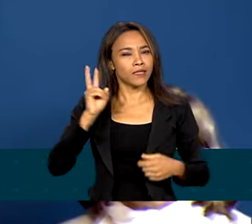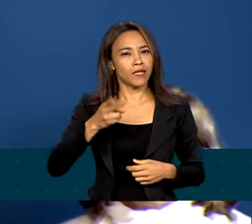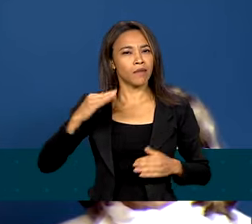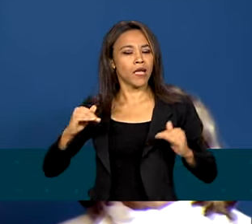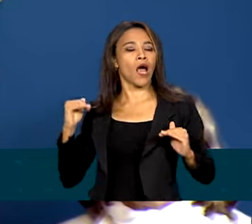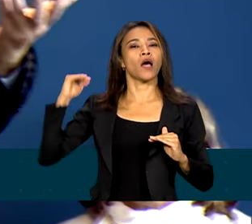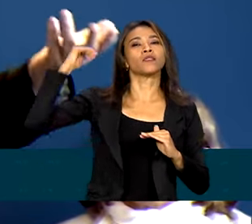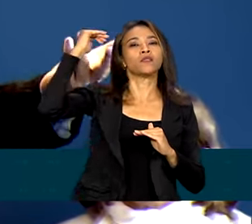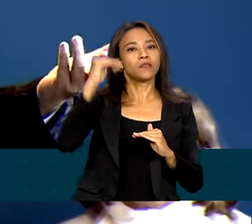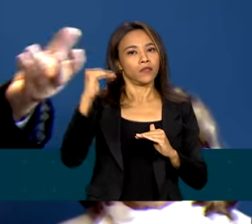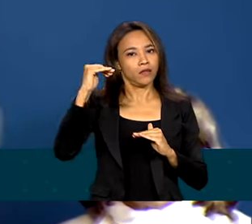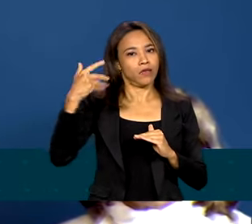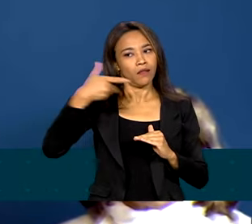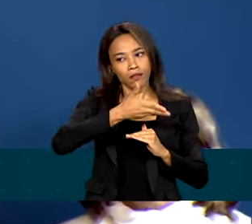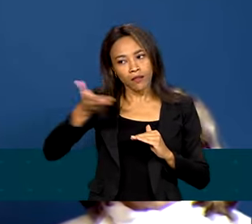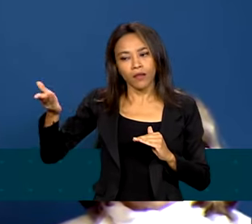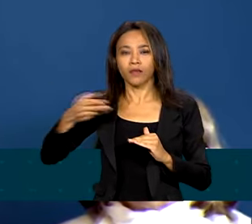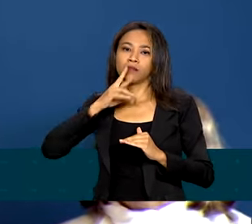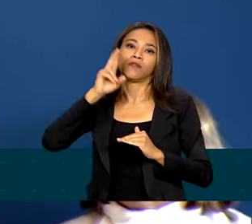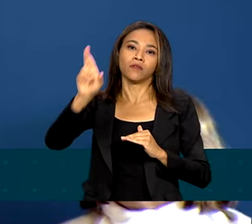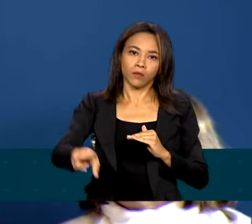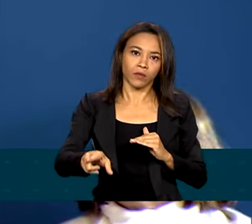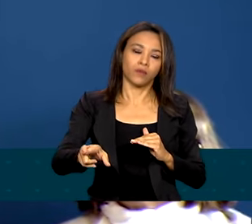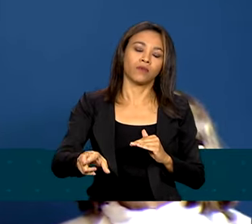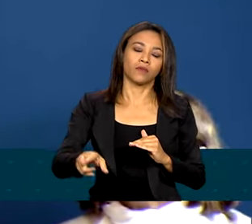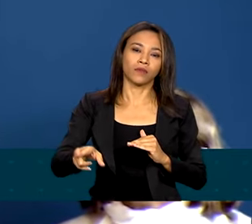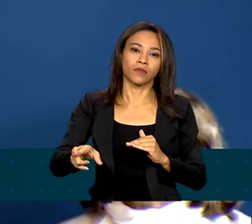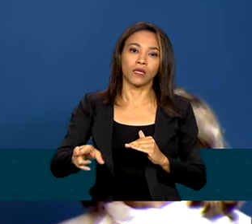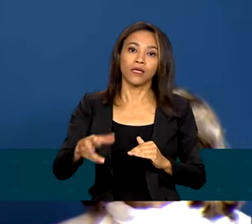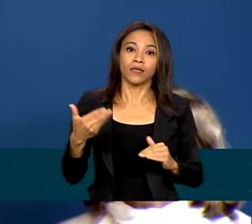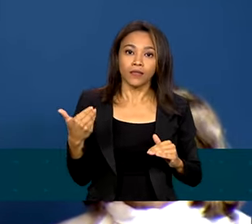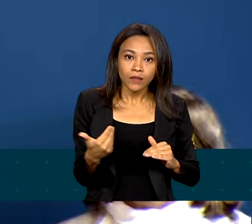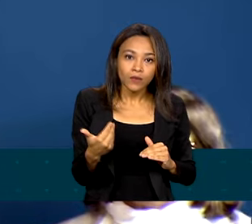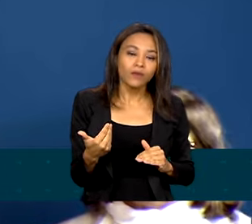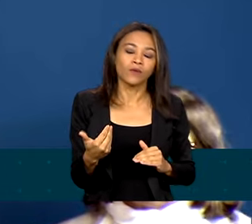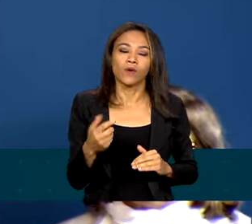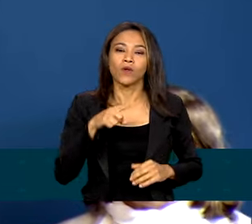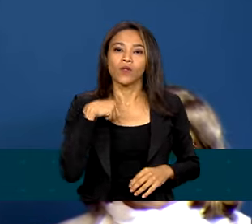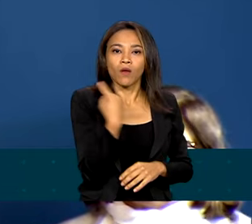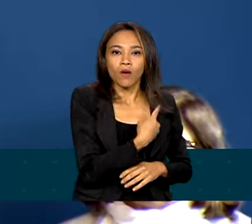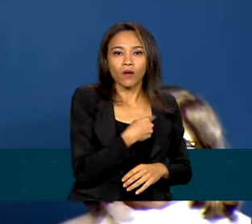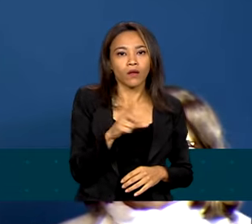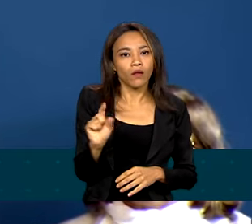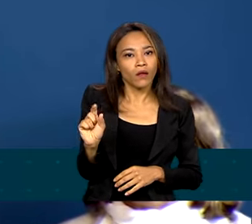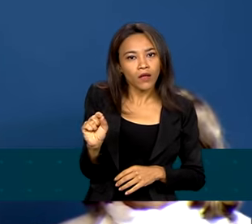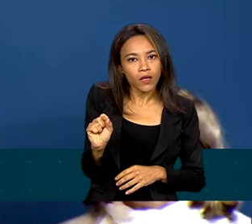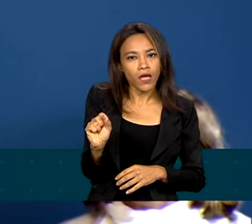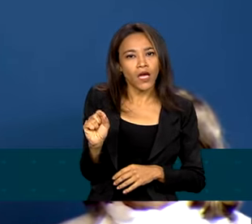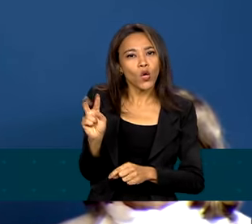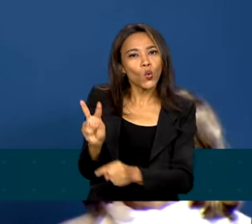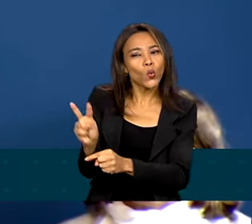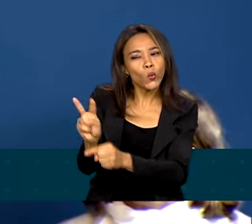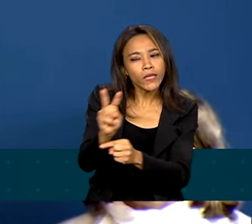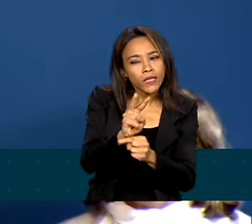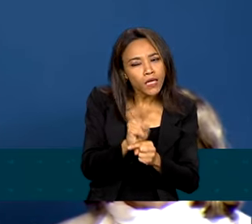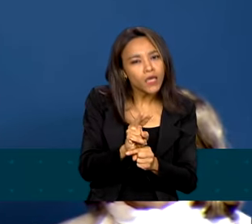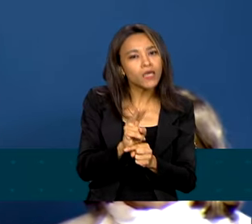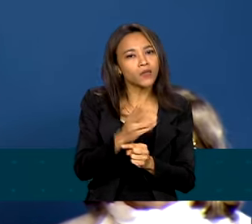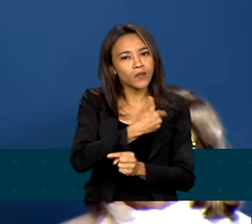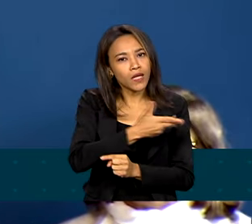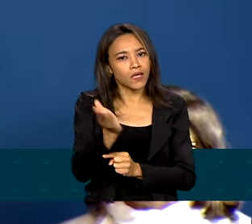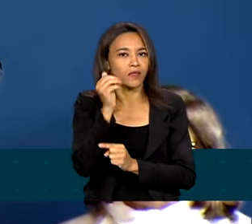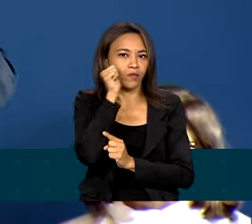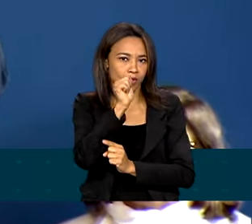diante da dimensão do desafio. E, com isso, nós estamos, na verdade, cuidando dessas mulheres que mencionei